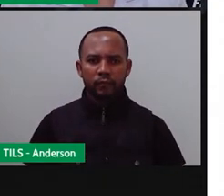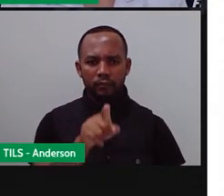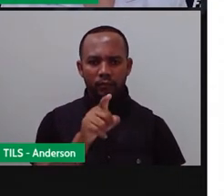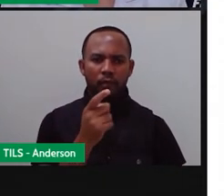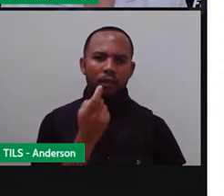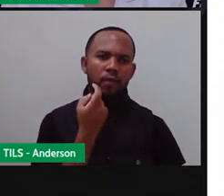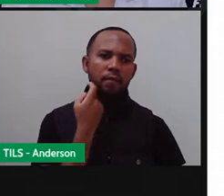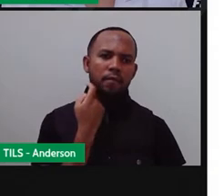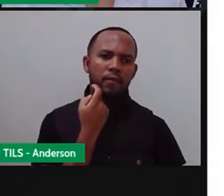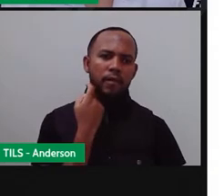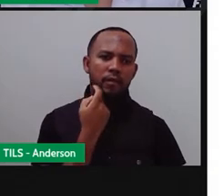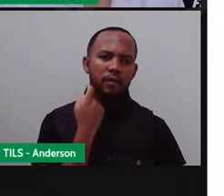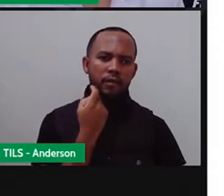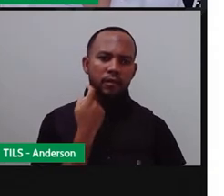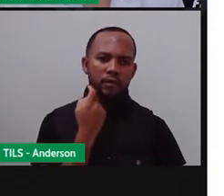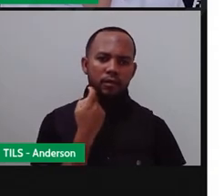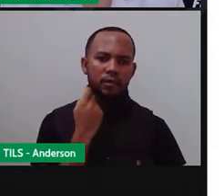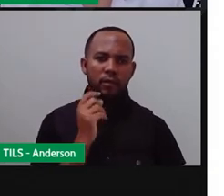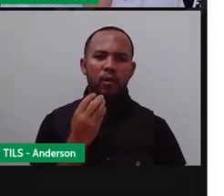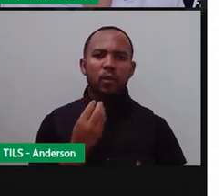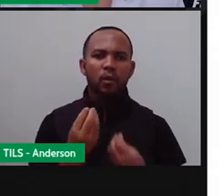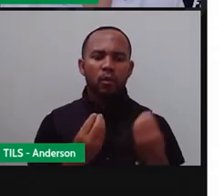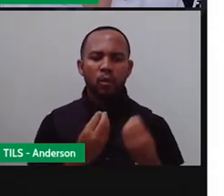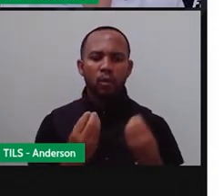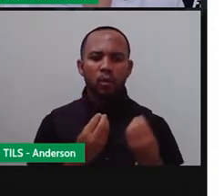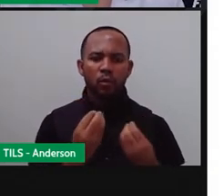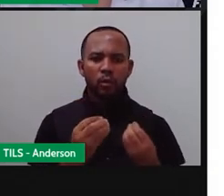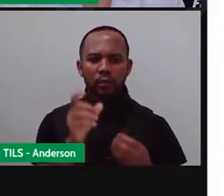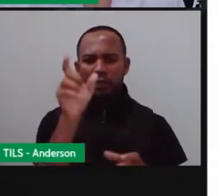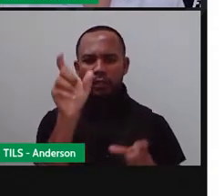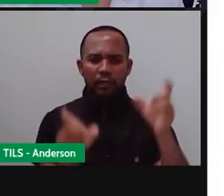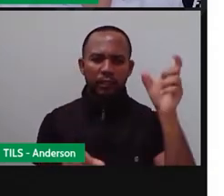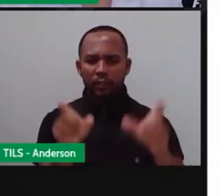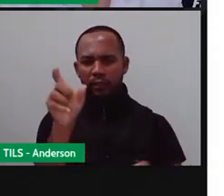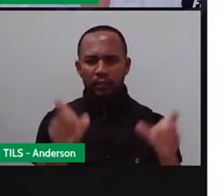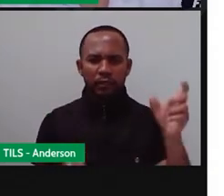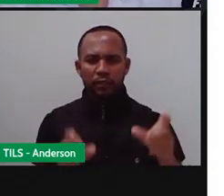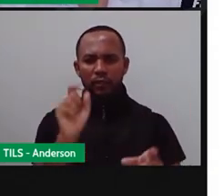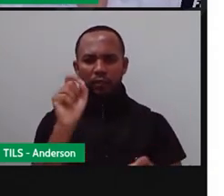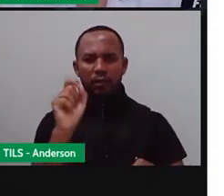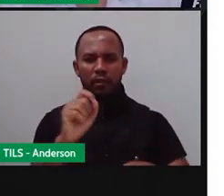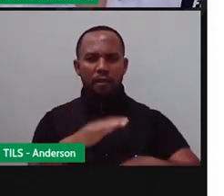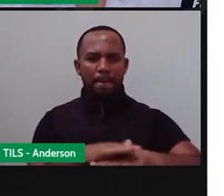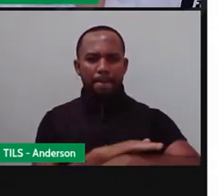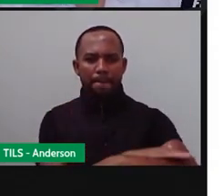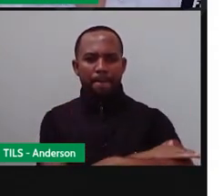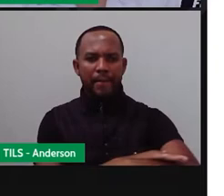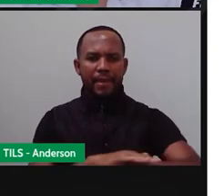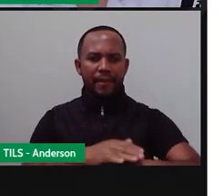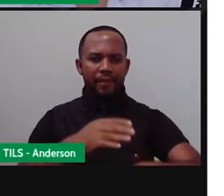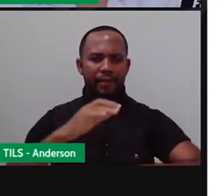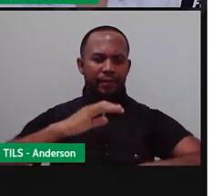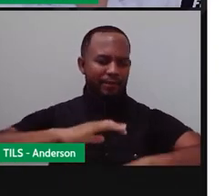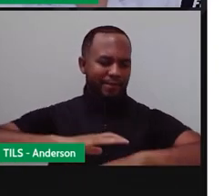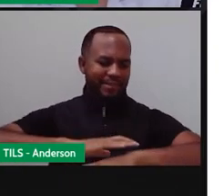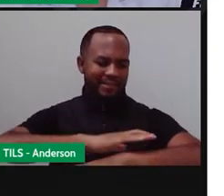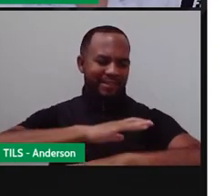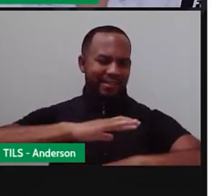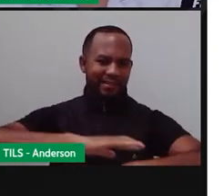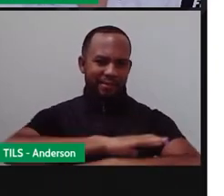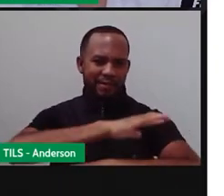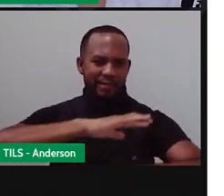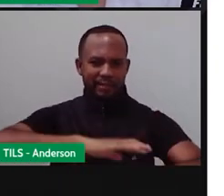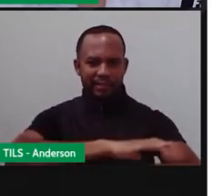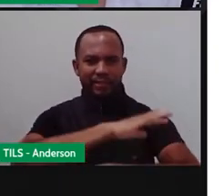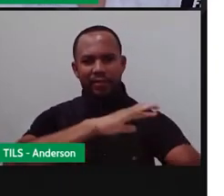Peixes, né? Os peixes têm como característica principal ter a pele coberta de escamas, não é